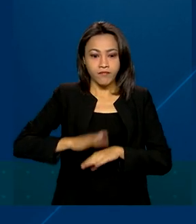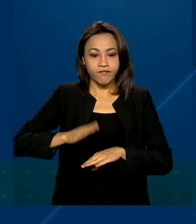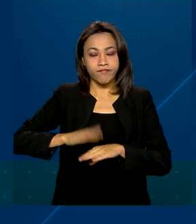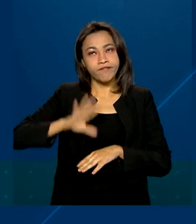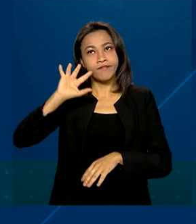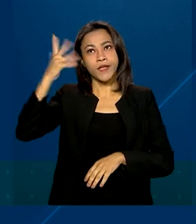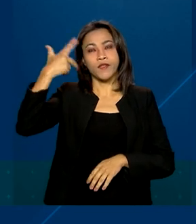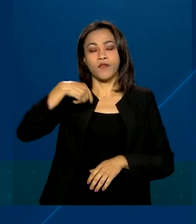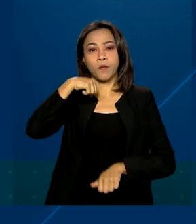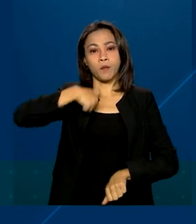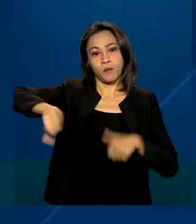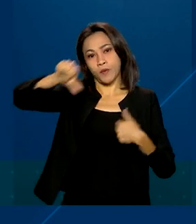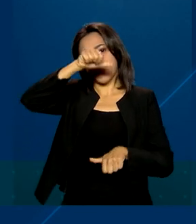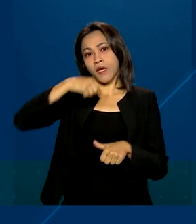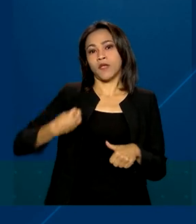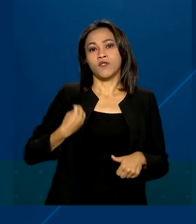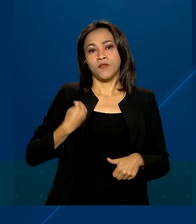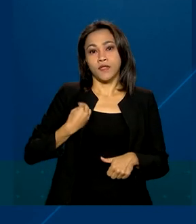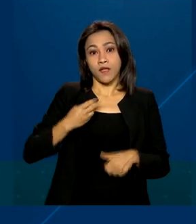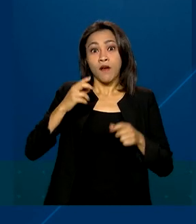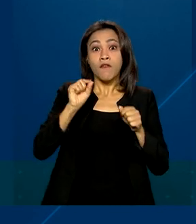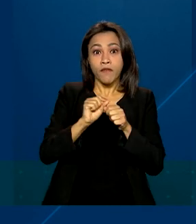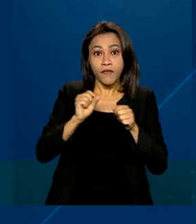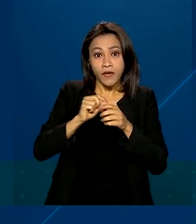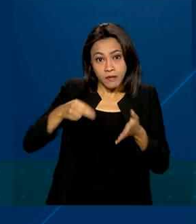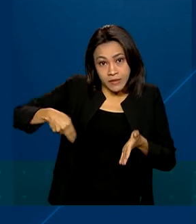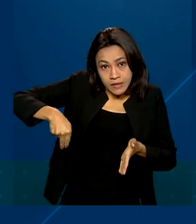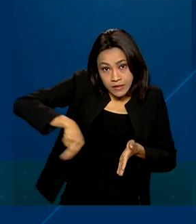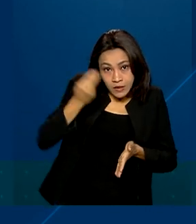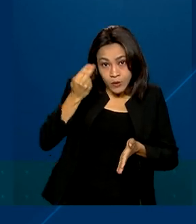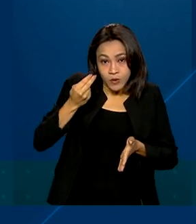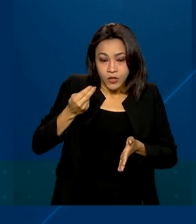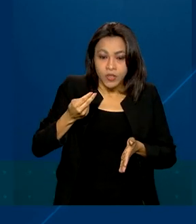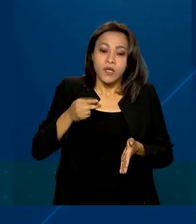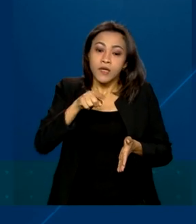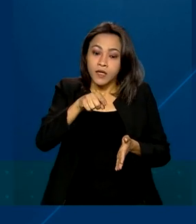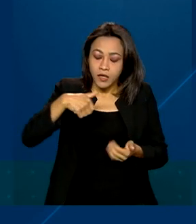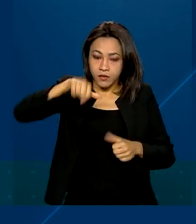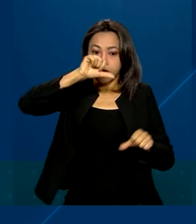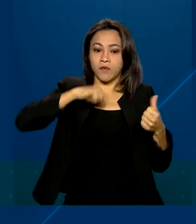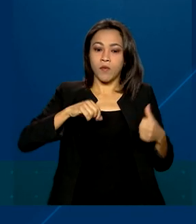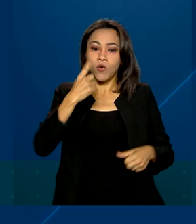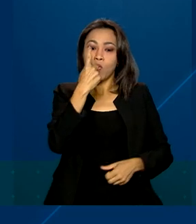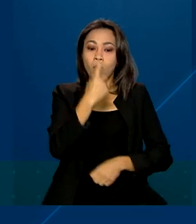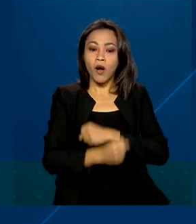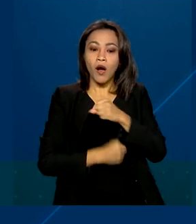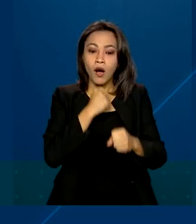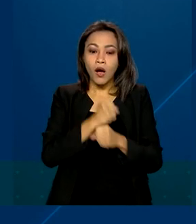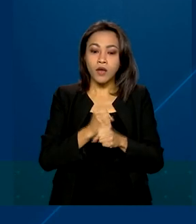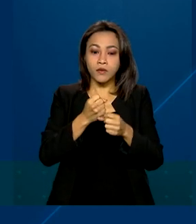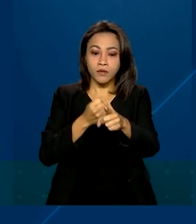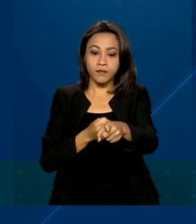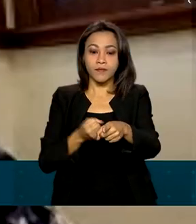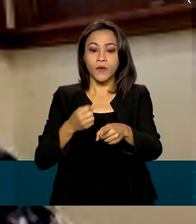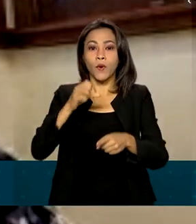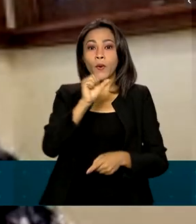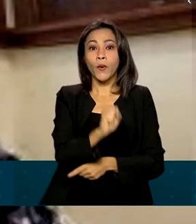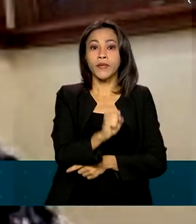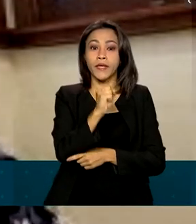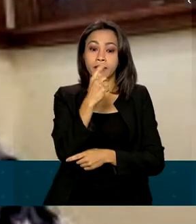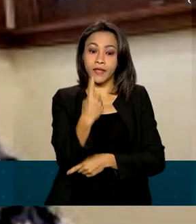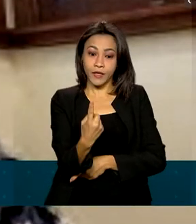de mudar de vida. A cirurgia bariátrica foi o início da transformação e em um ano ela perdeu 81 quilos.